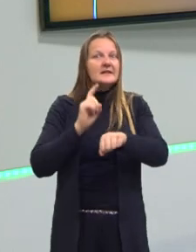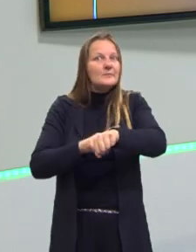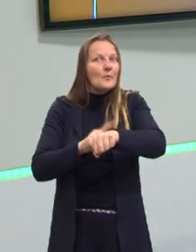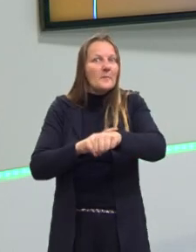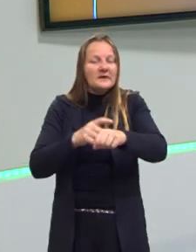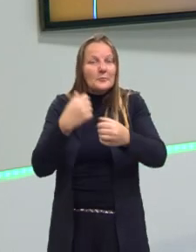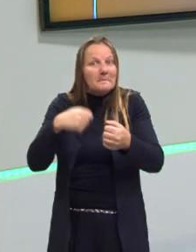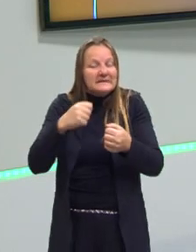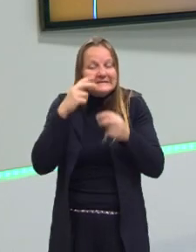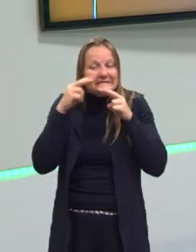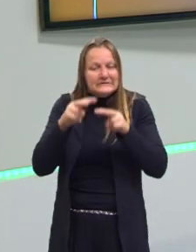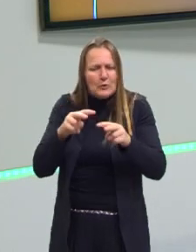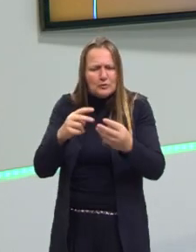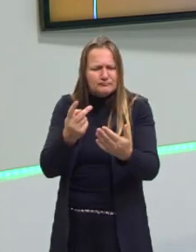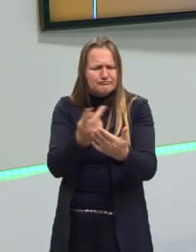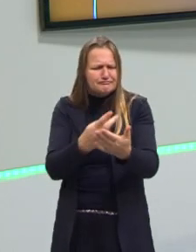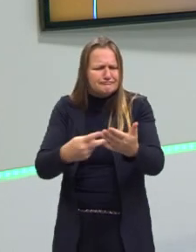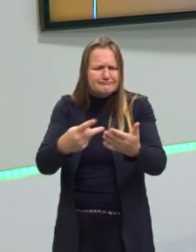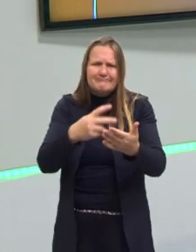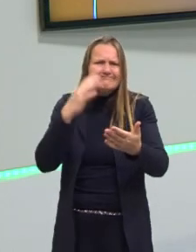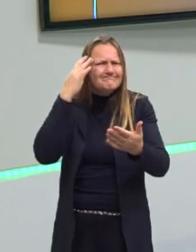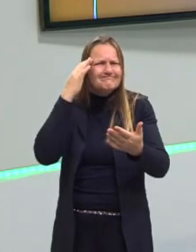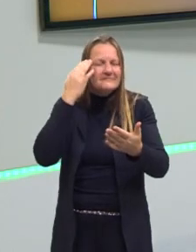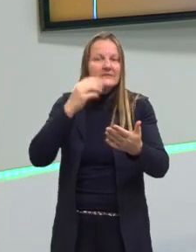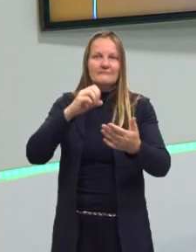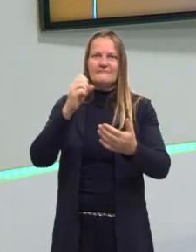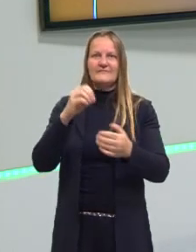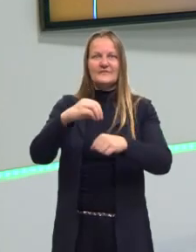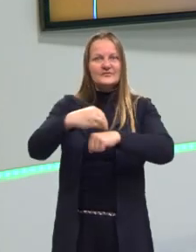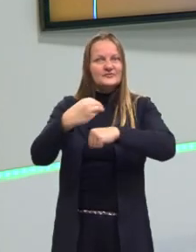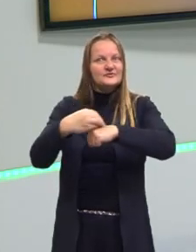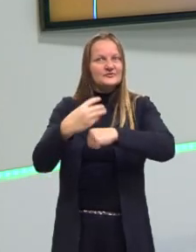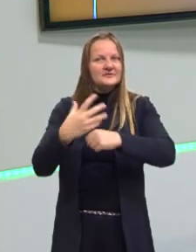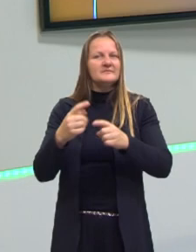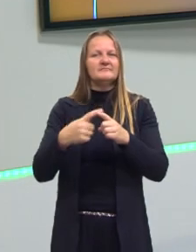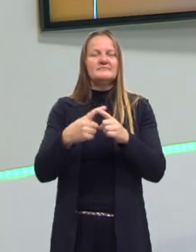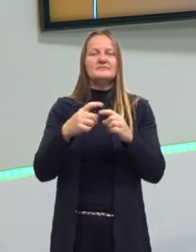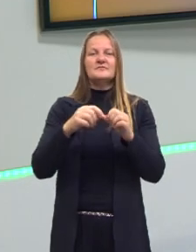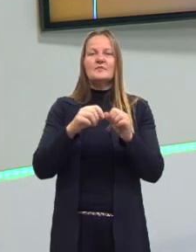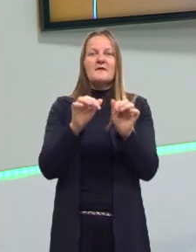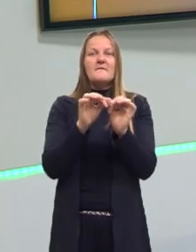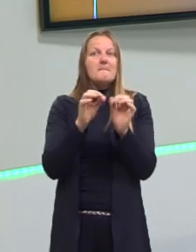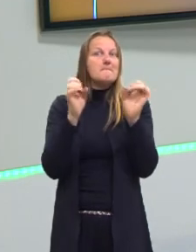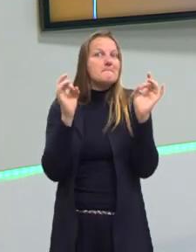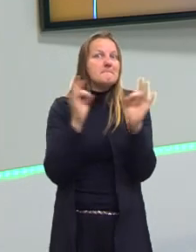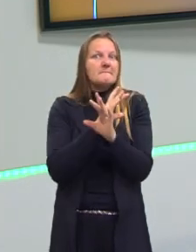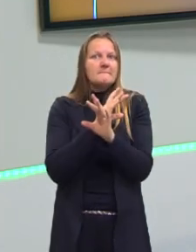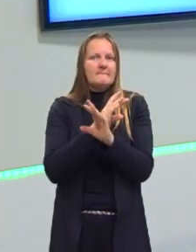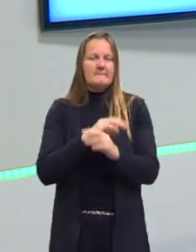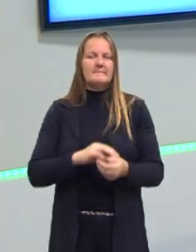podem ser como um norte aí para vocês seguirem, mas não é uma fórmula perfeita.